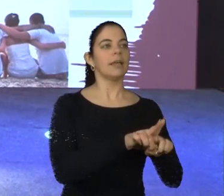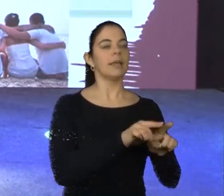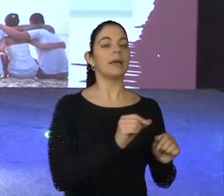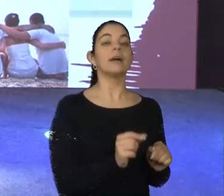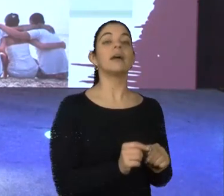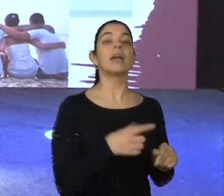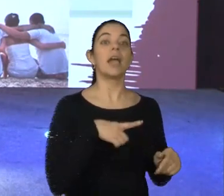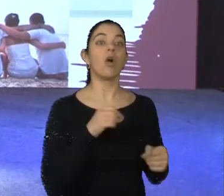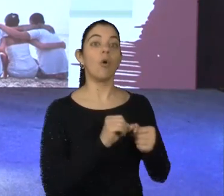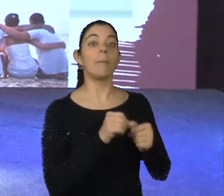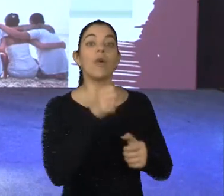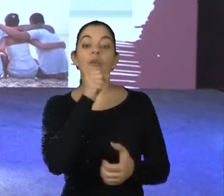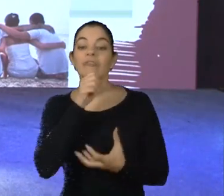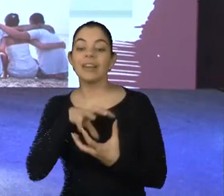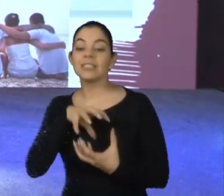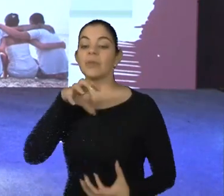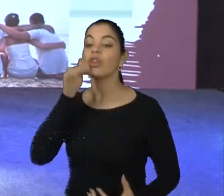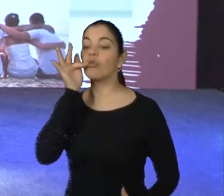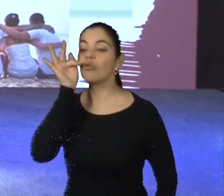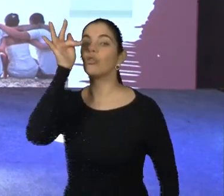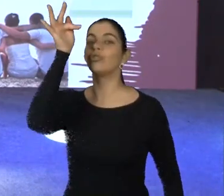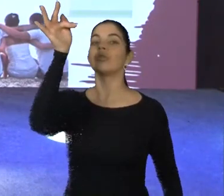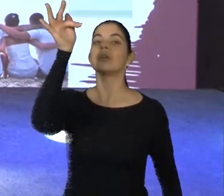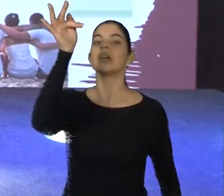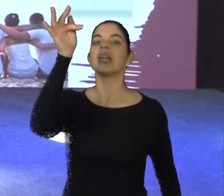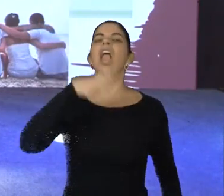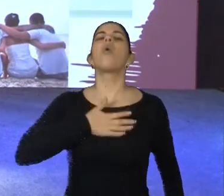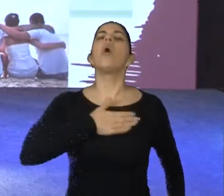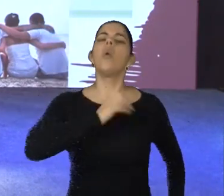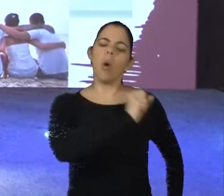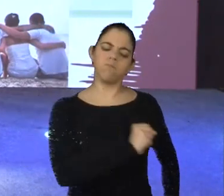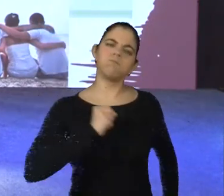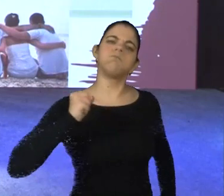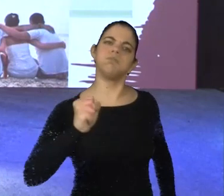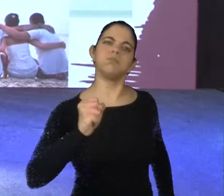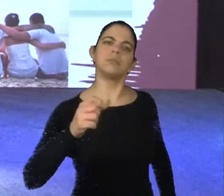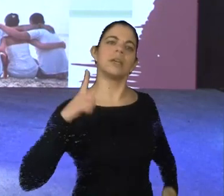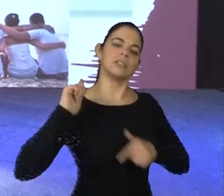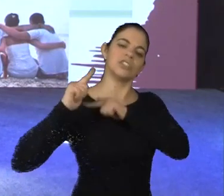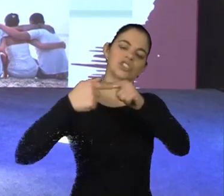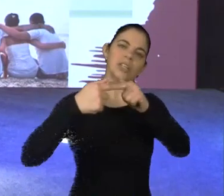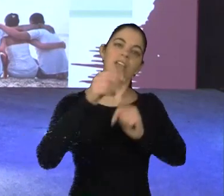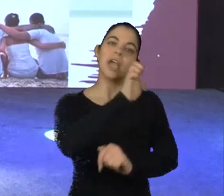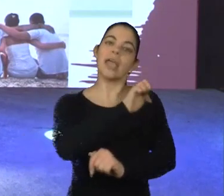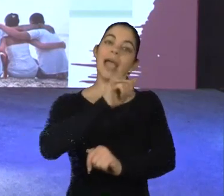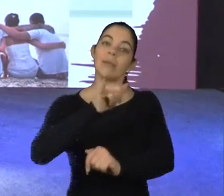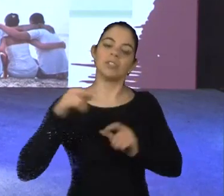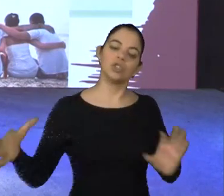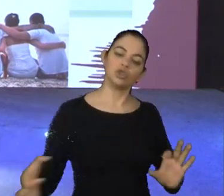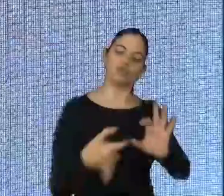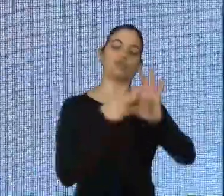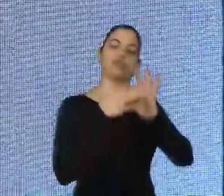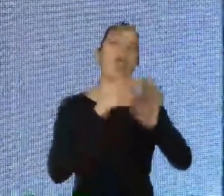infância e o meu envelhecimento também. Então, qual é o poder da epigenética junto com a genética? É eu fazer escolhas